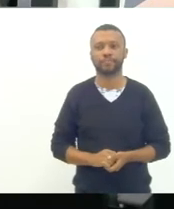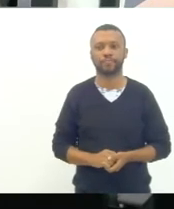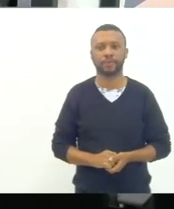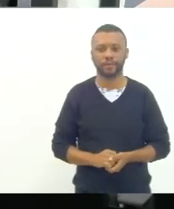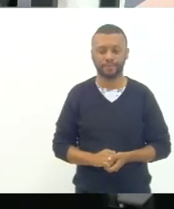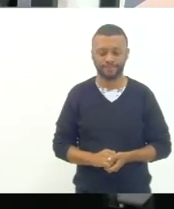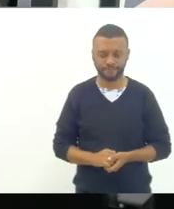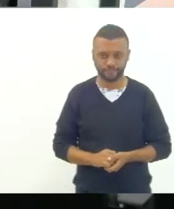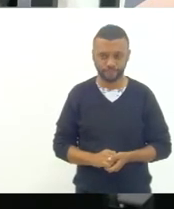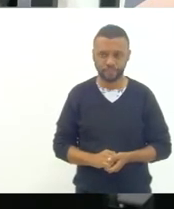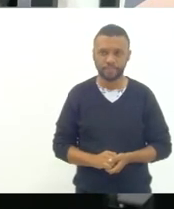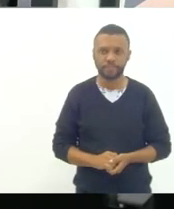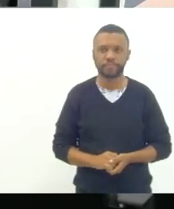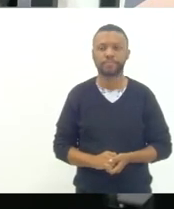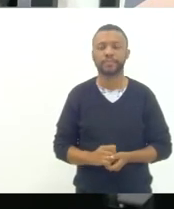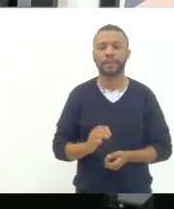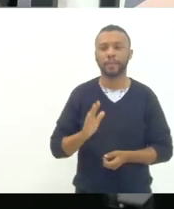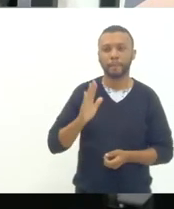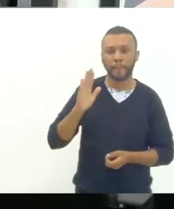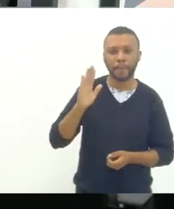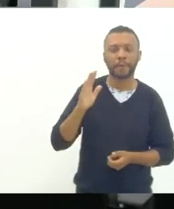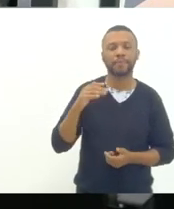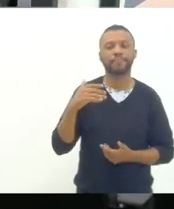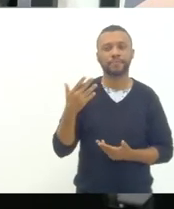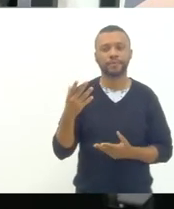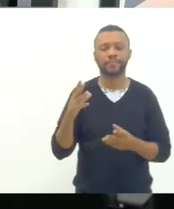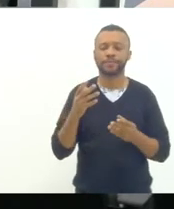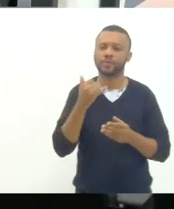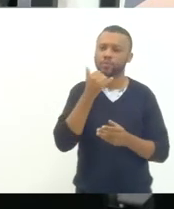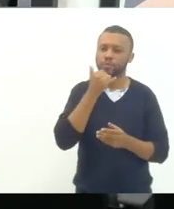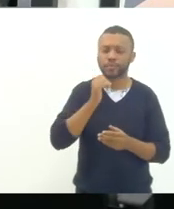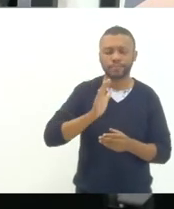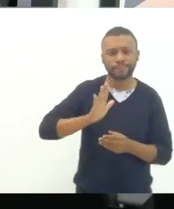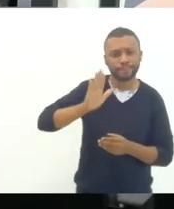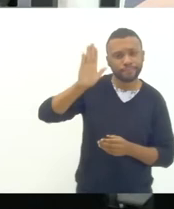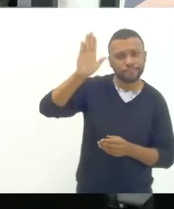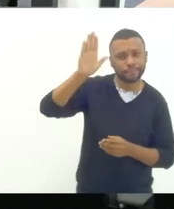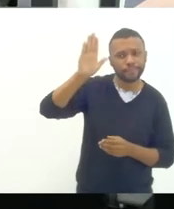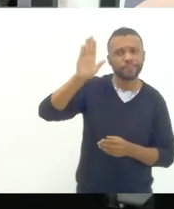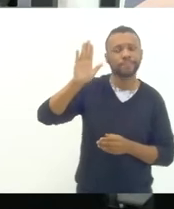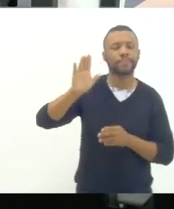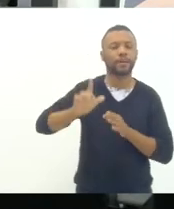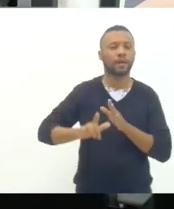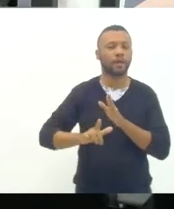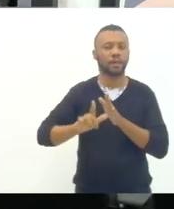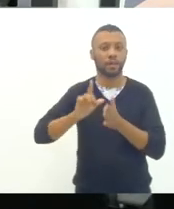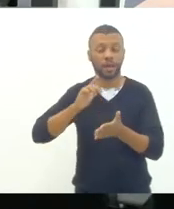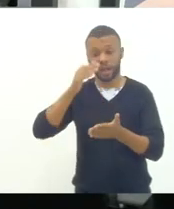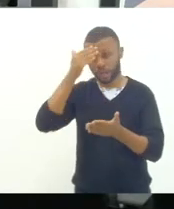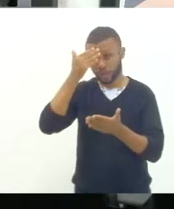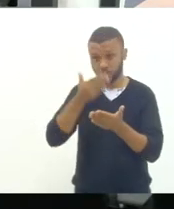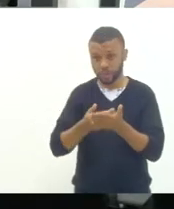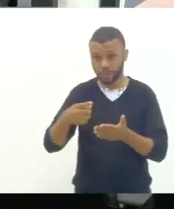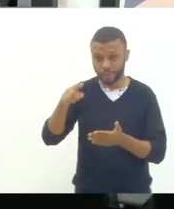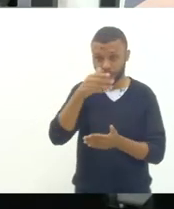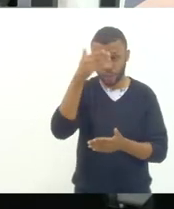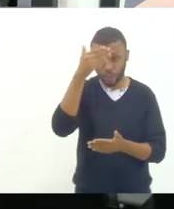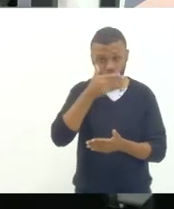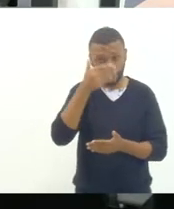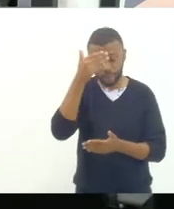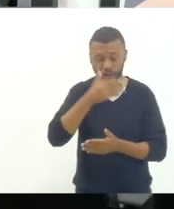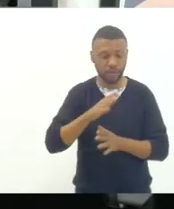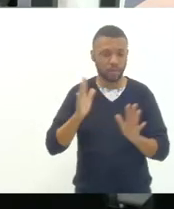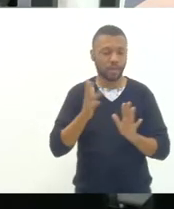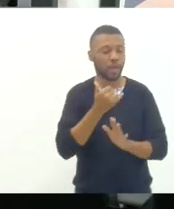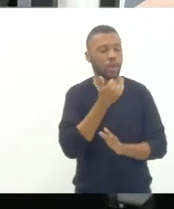deputado Tereza me permite eu levantei a mão acho que não foi percebida não